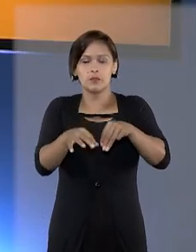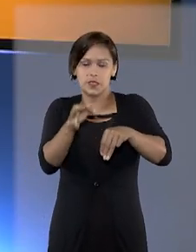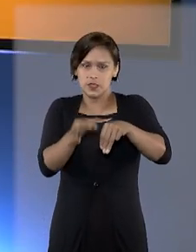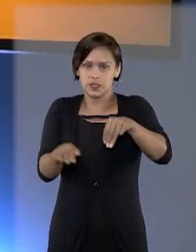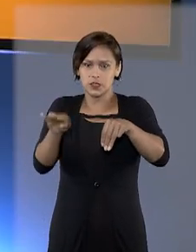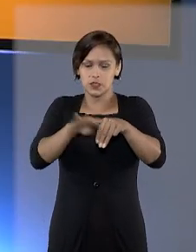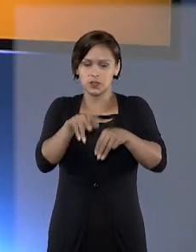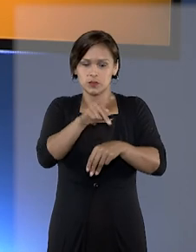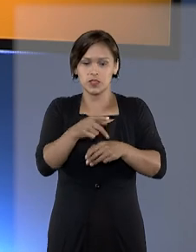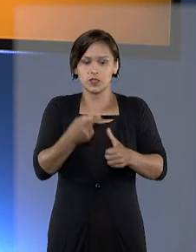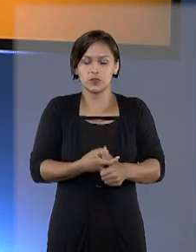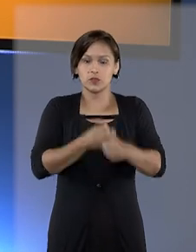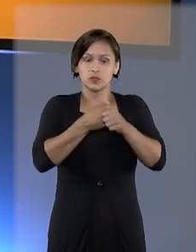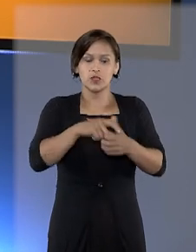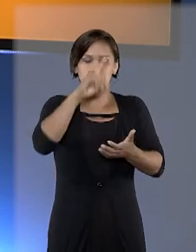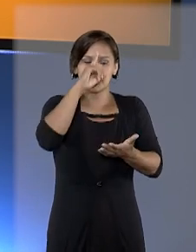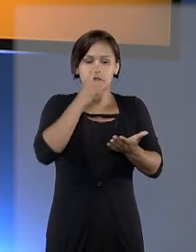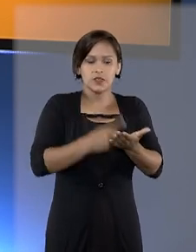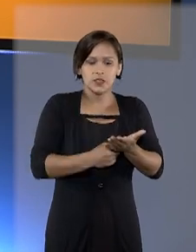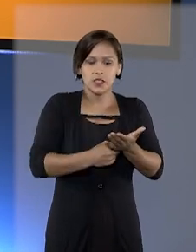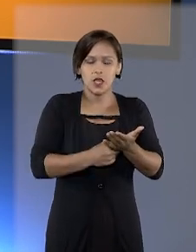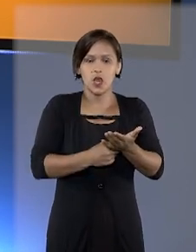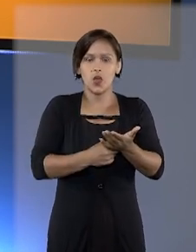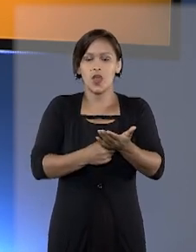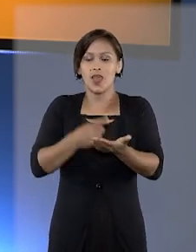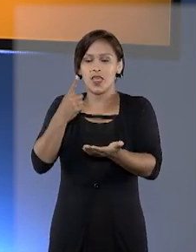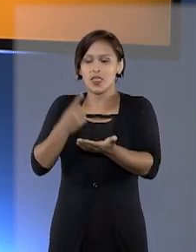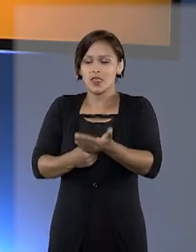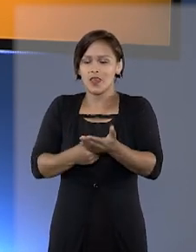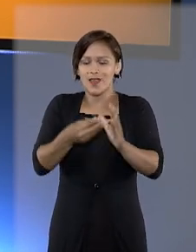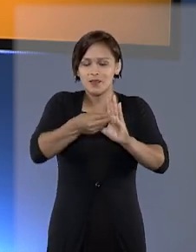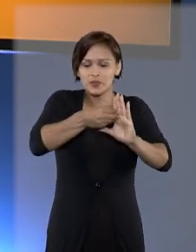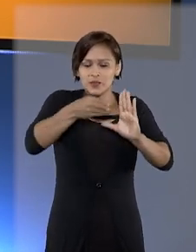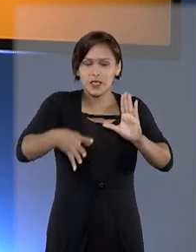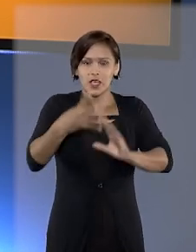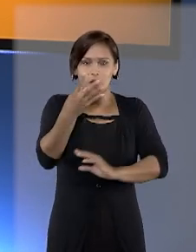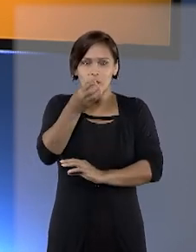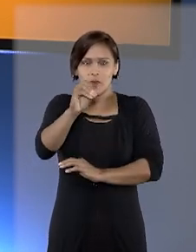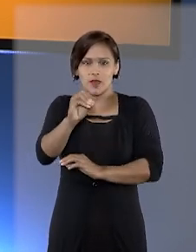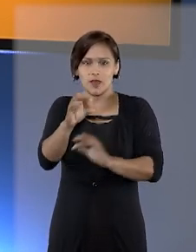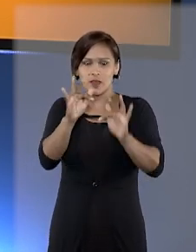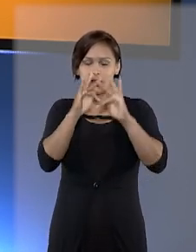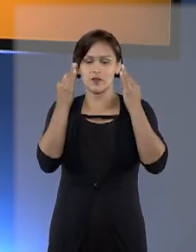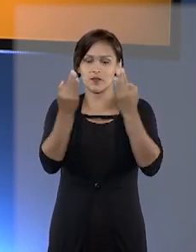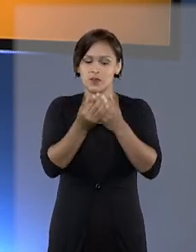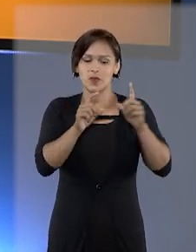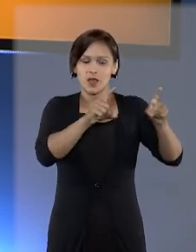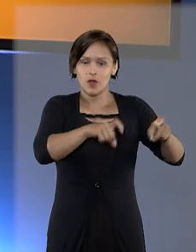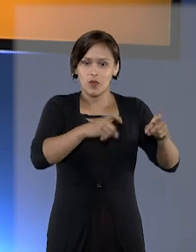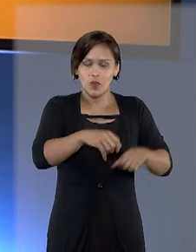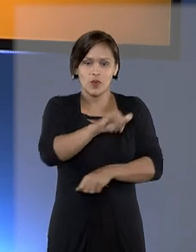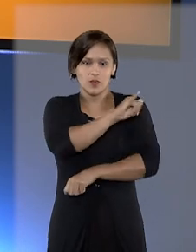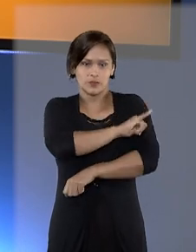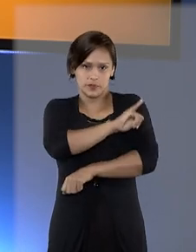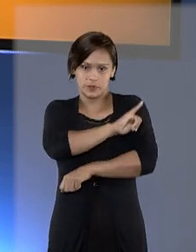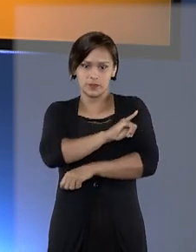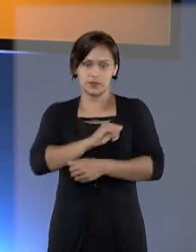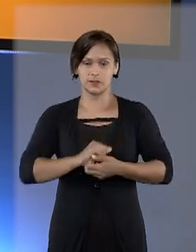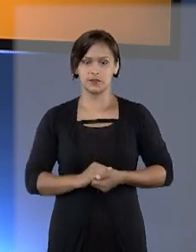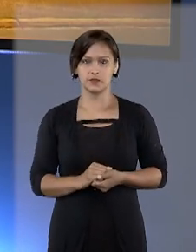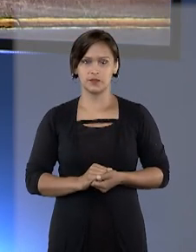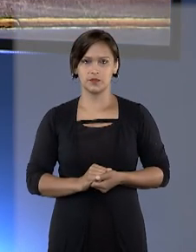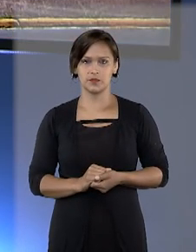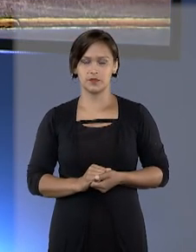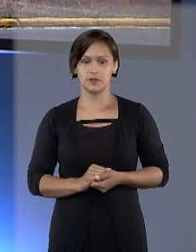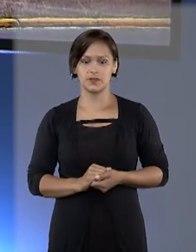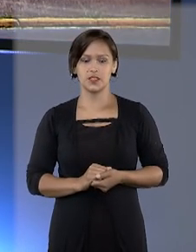STJ suspendeu decisão que determinava despejo de 40 famílias de assentamento rural no Rio de Janeiro.